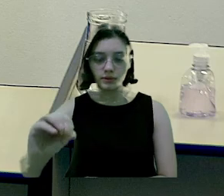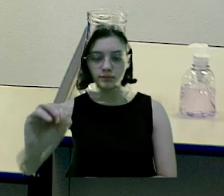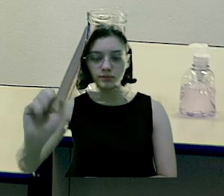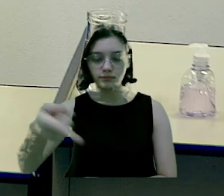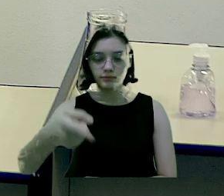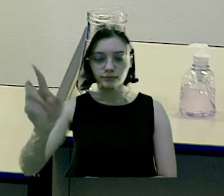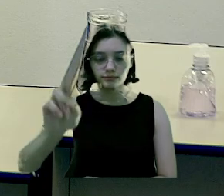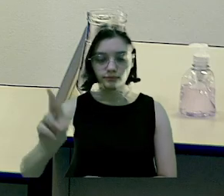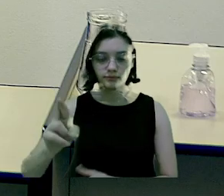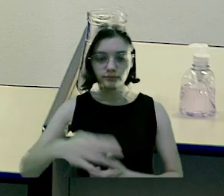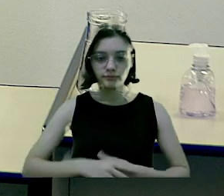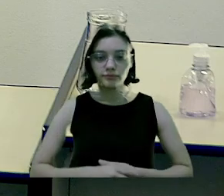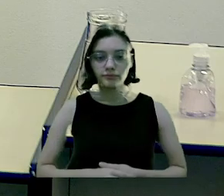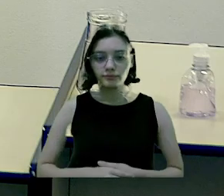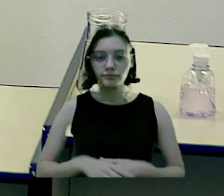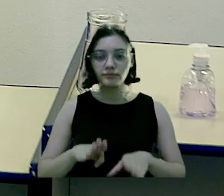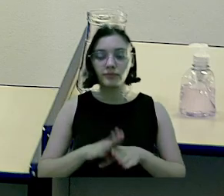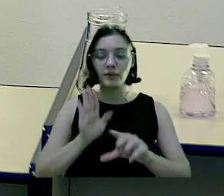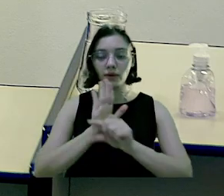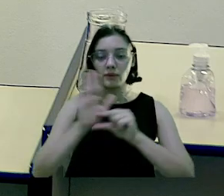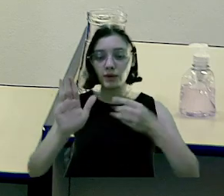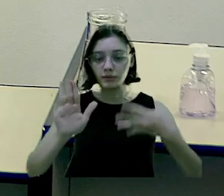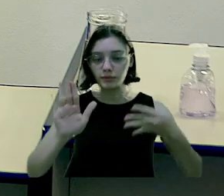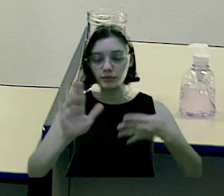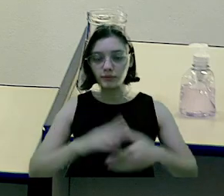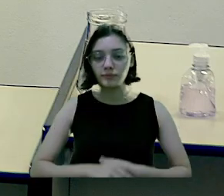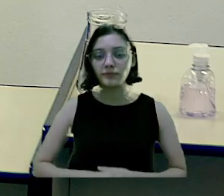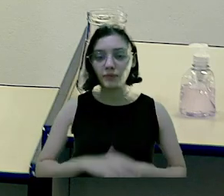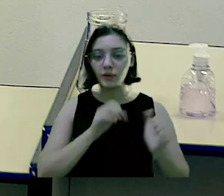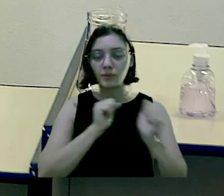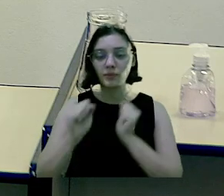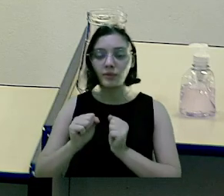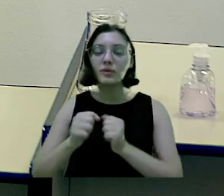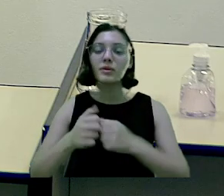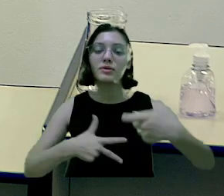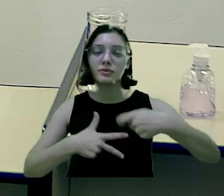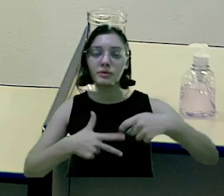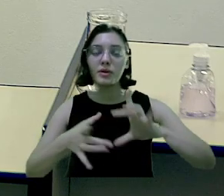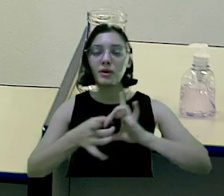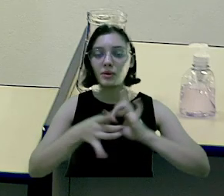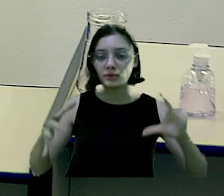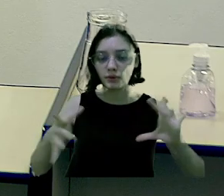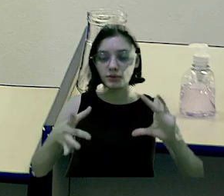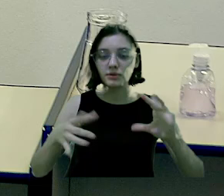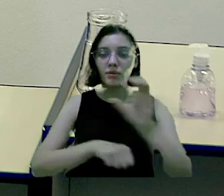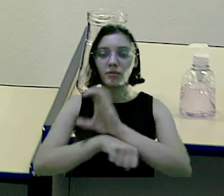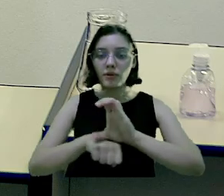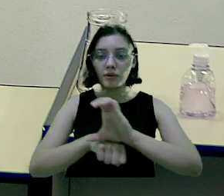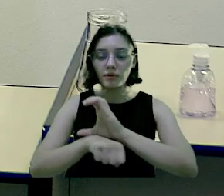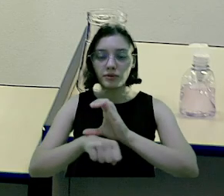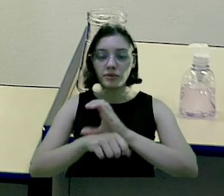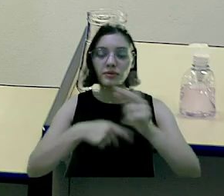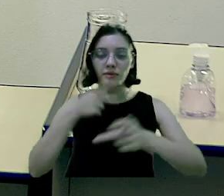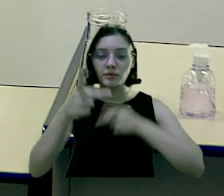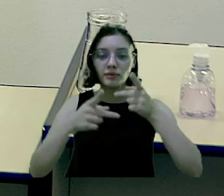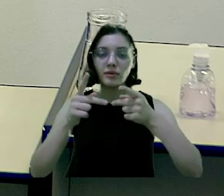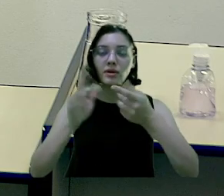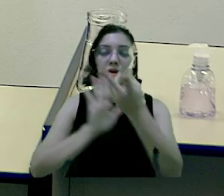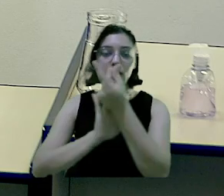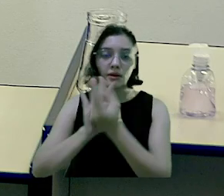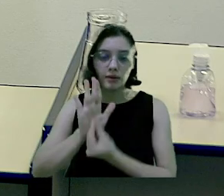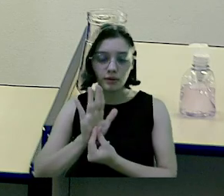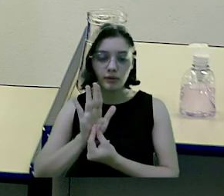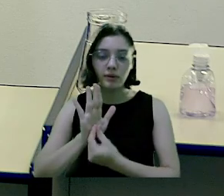.000,00, Artigo 4º. Fica o Poder Executivo autorizado nos termos da Constituição Federal e Lei de